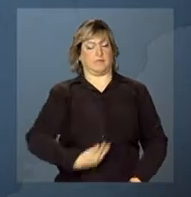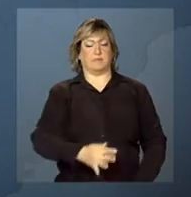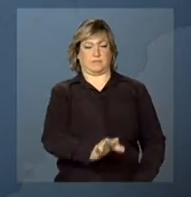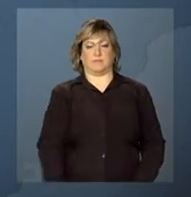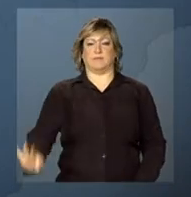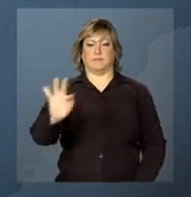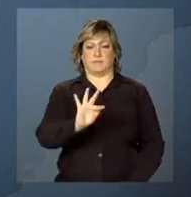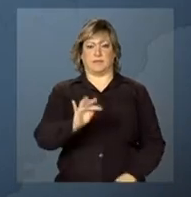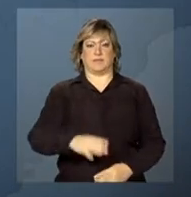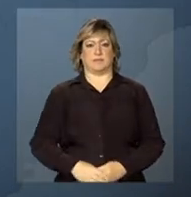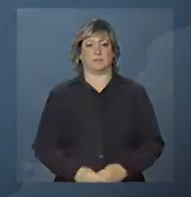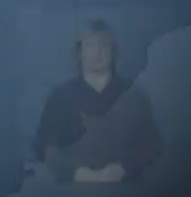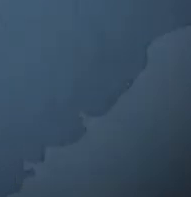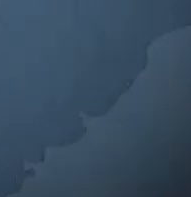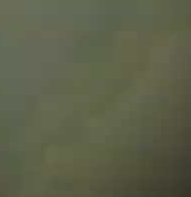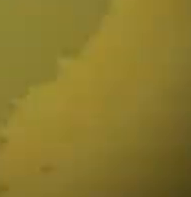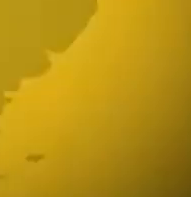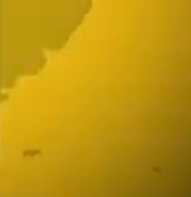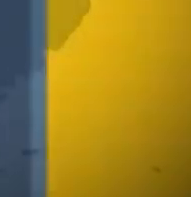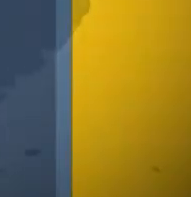a TV do governo federal.